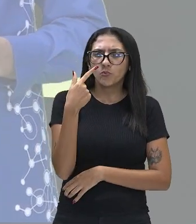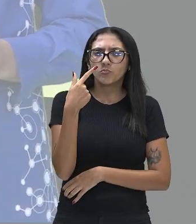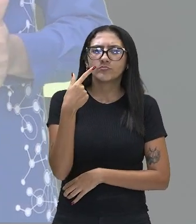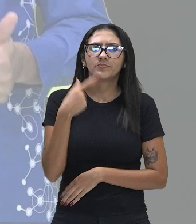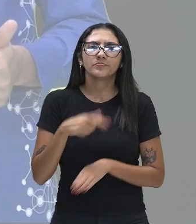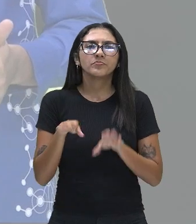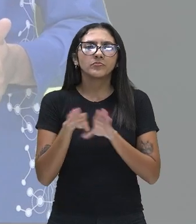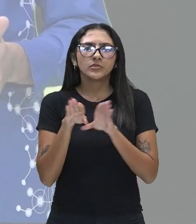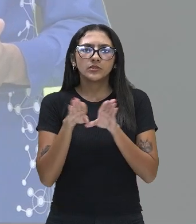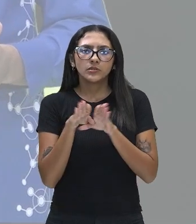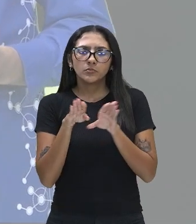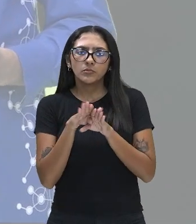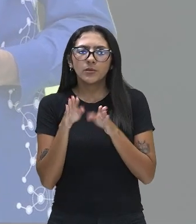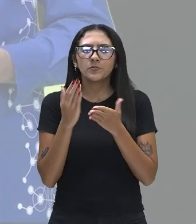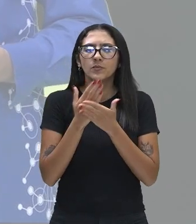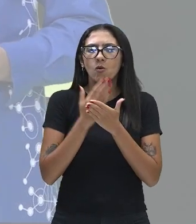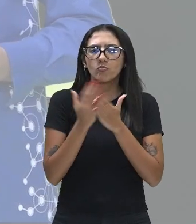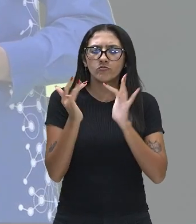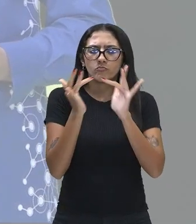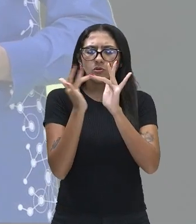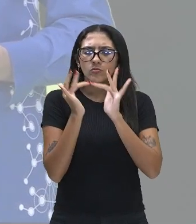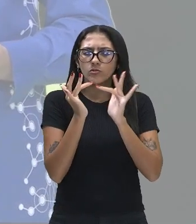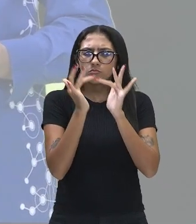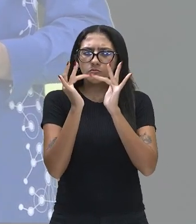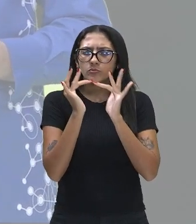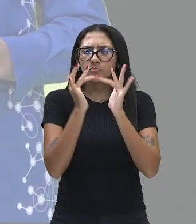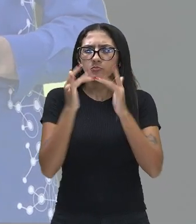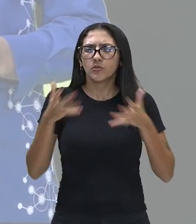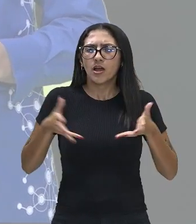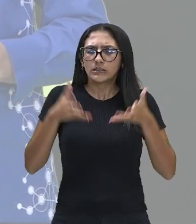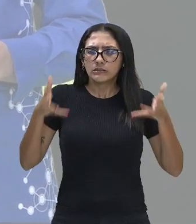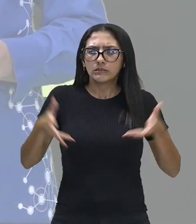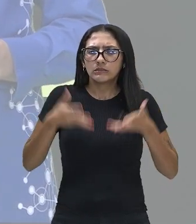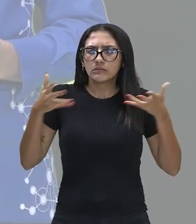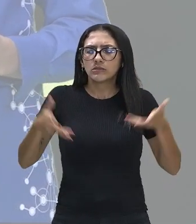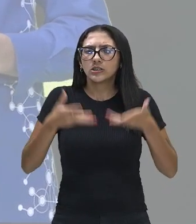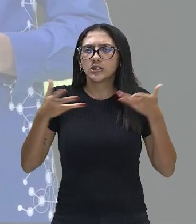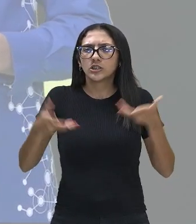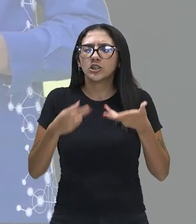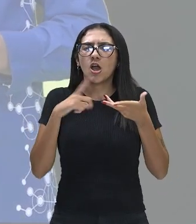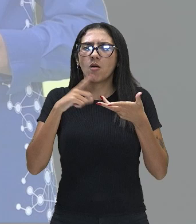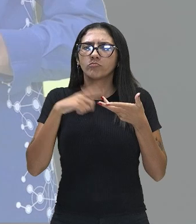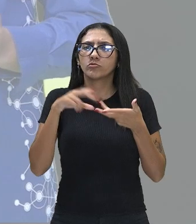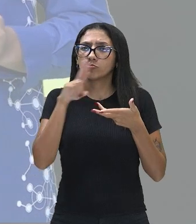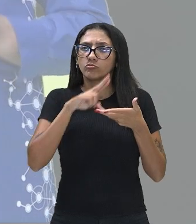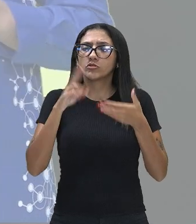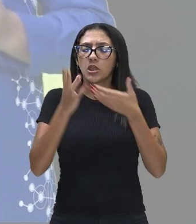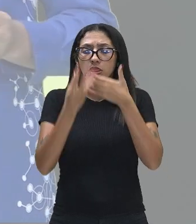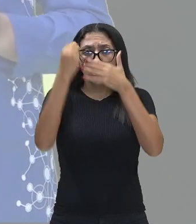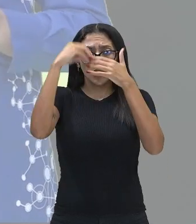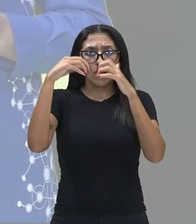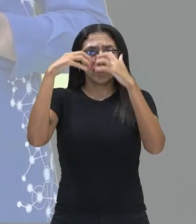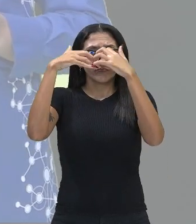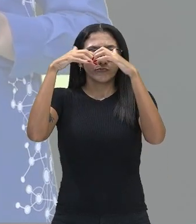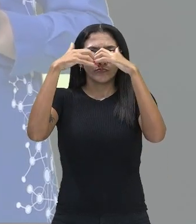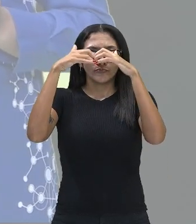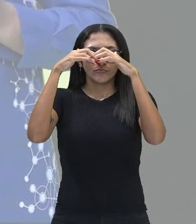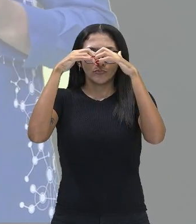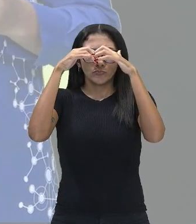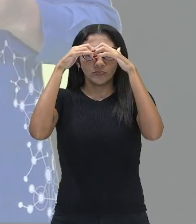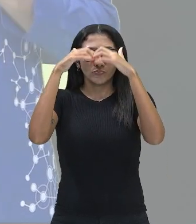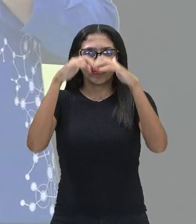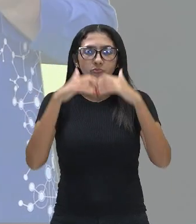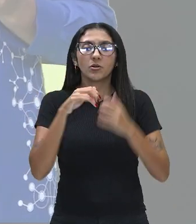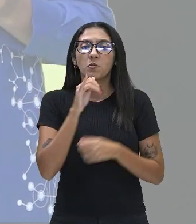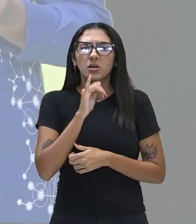formação de estímulos que são processados em imagens pelo nosso cérebro. Basicamente, o nosso olho não